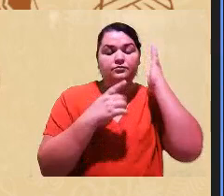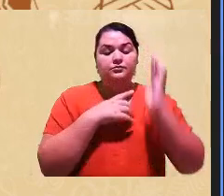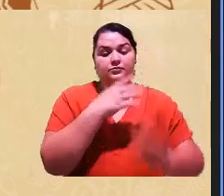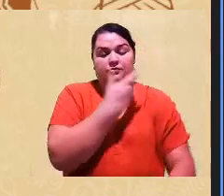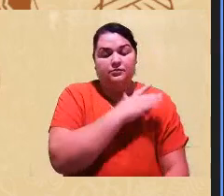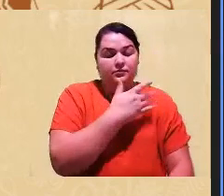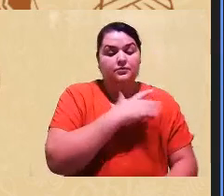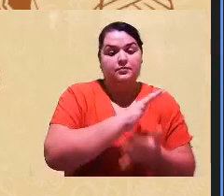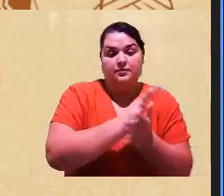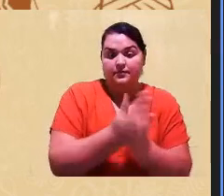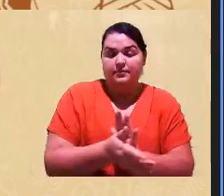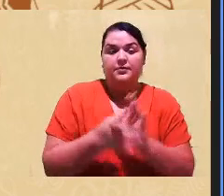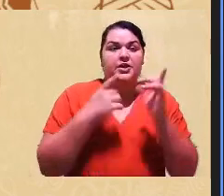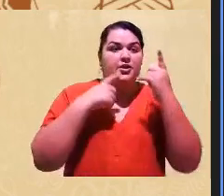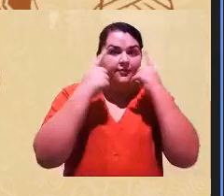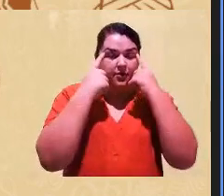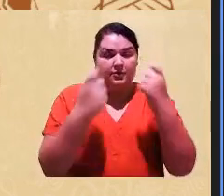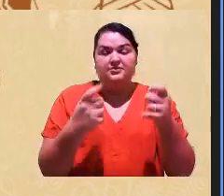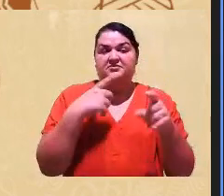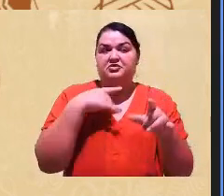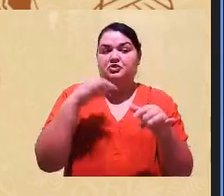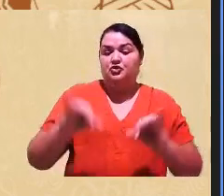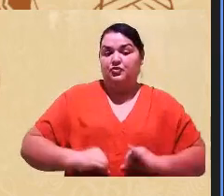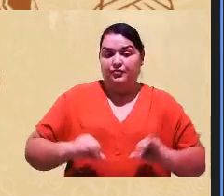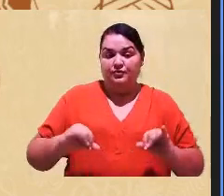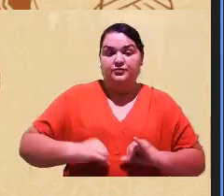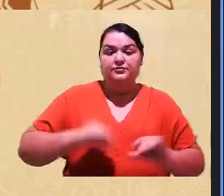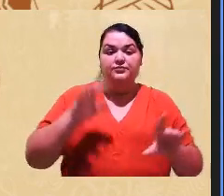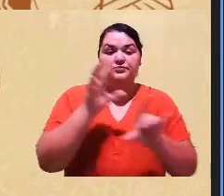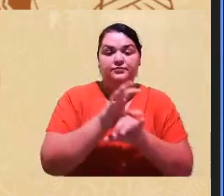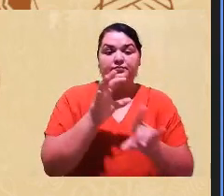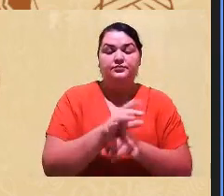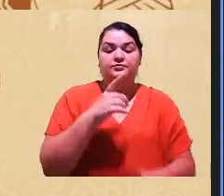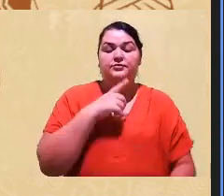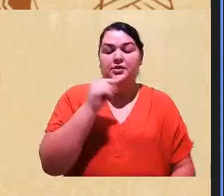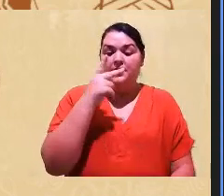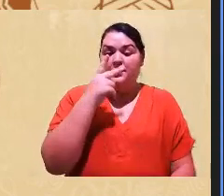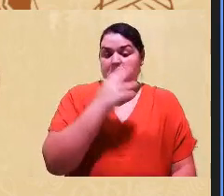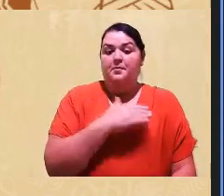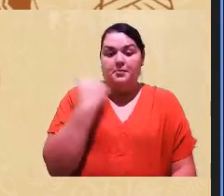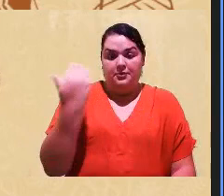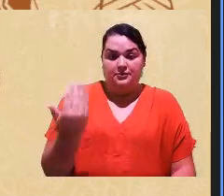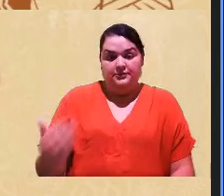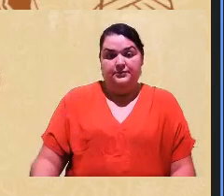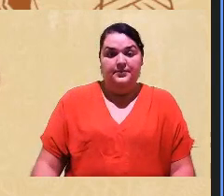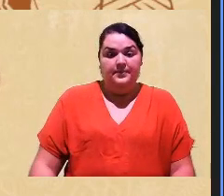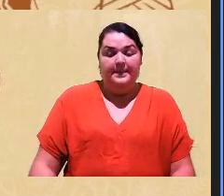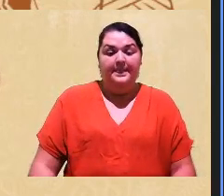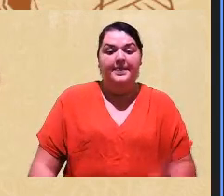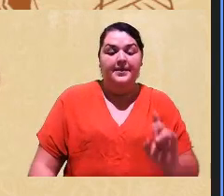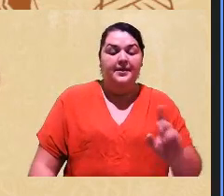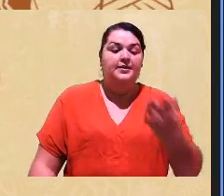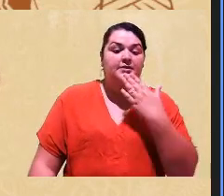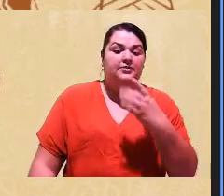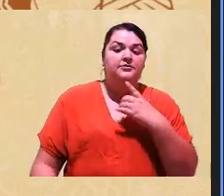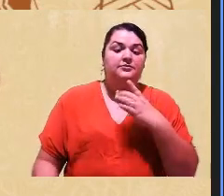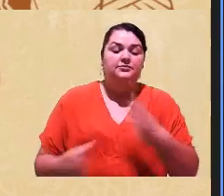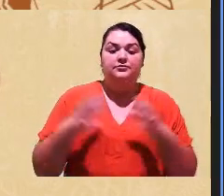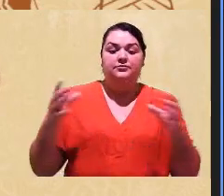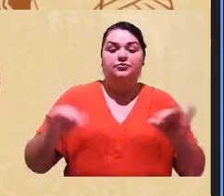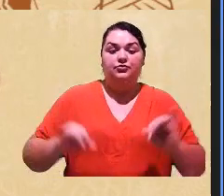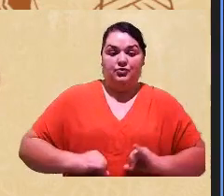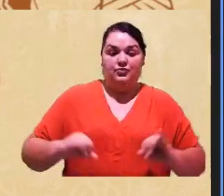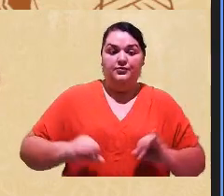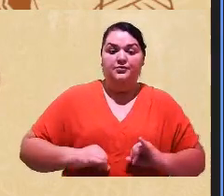por violência, por humilhação e risco de morte, né? Porque a gente está falando dessas dimensões de sofrimento, de